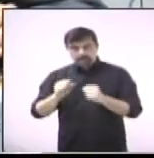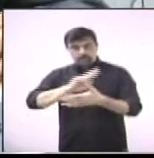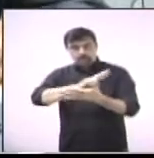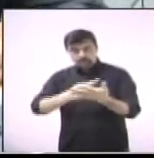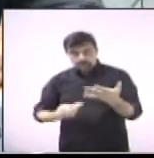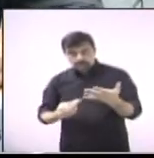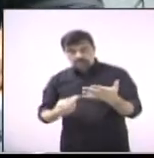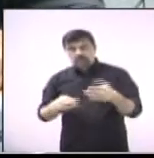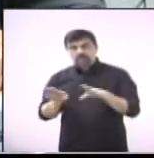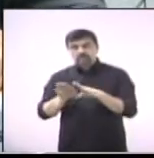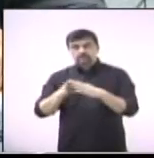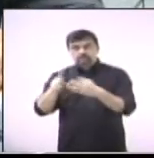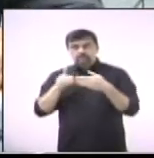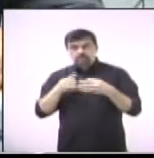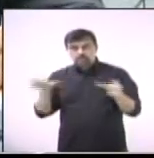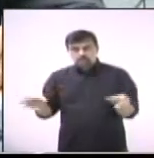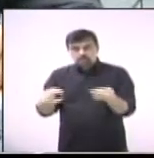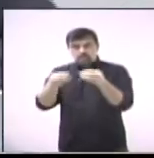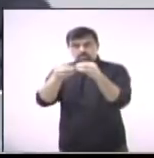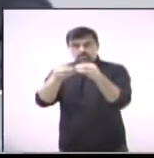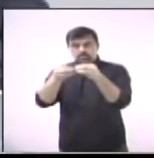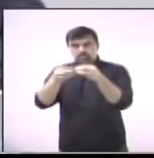requerimentos e das moções em bloco, por favor.